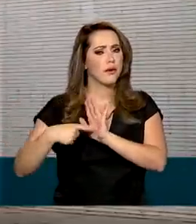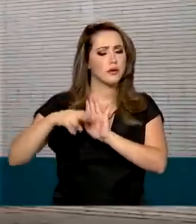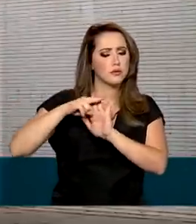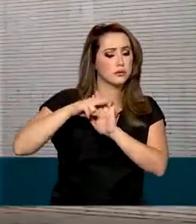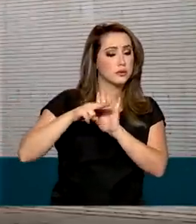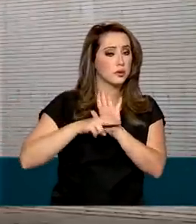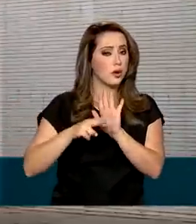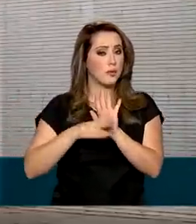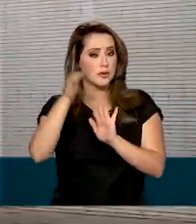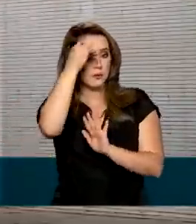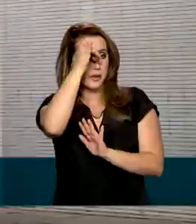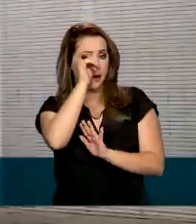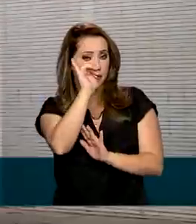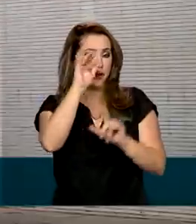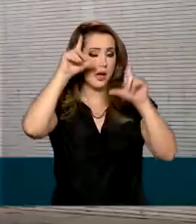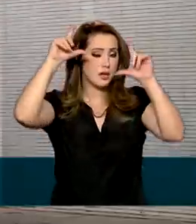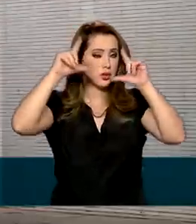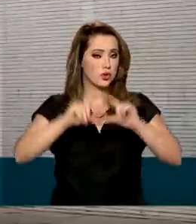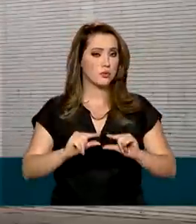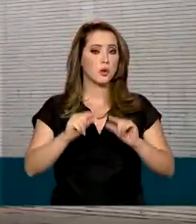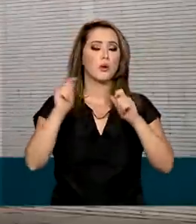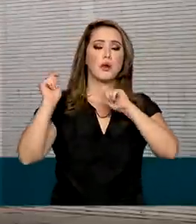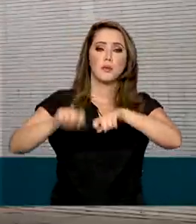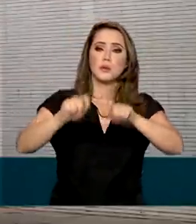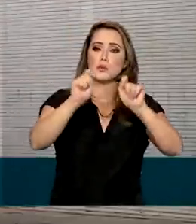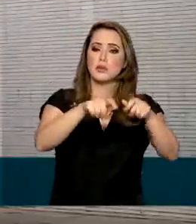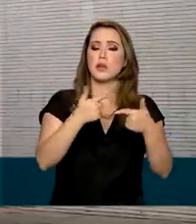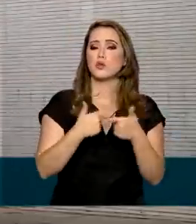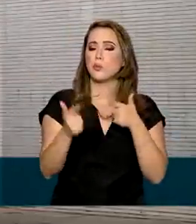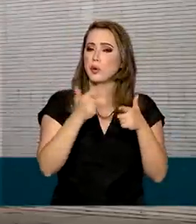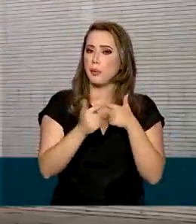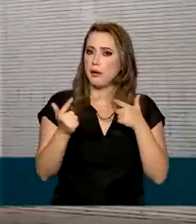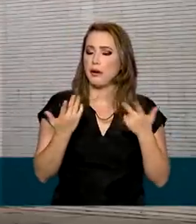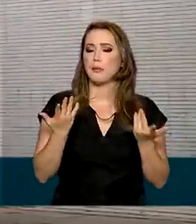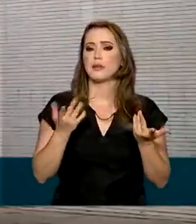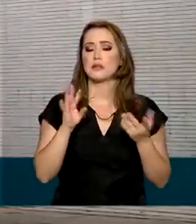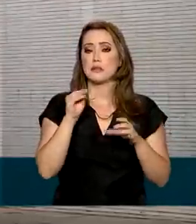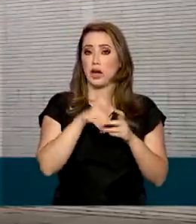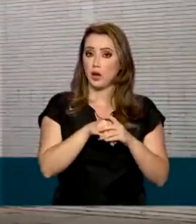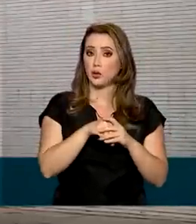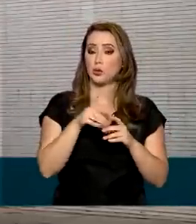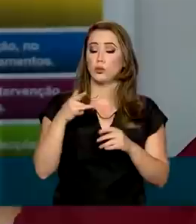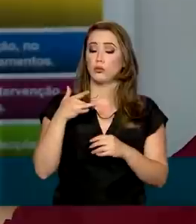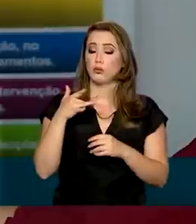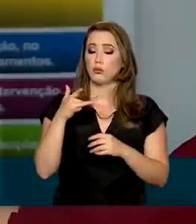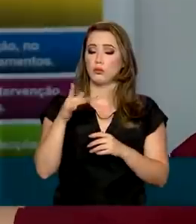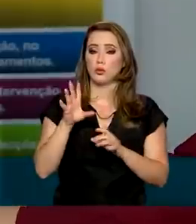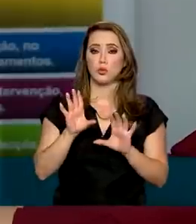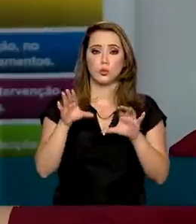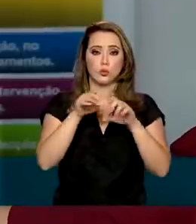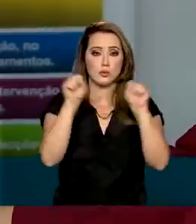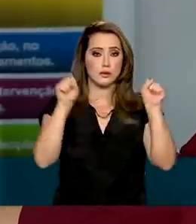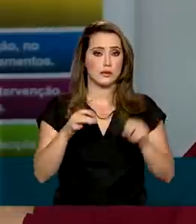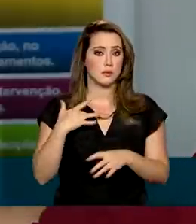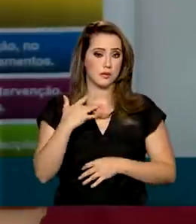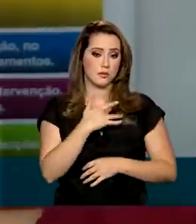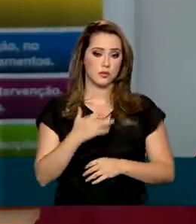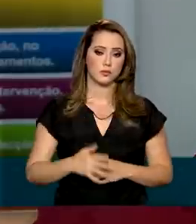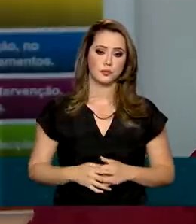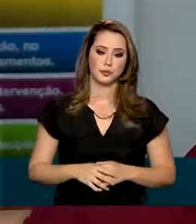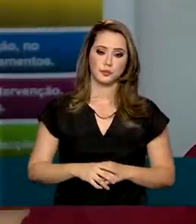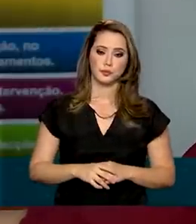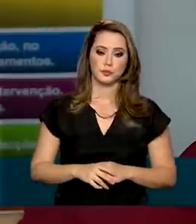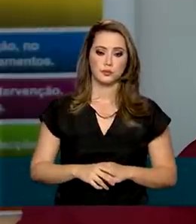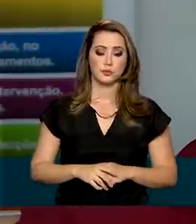para prevenir e reduzir a ocorrência de incidentes nos serviços de saúde. Essas ações são